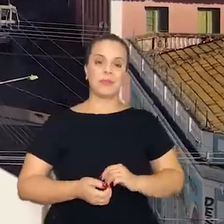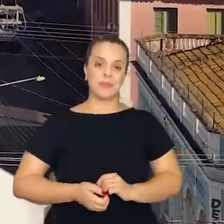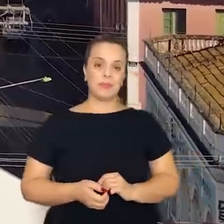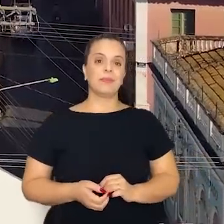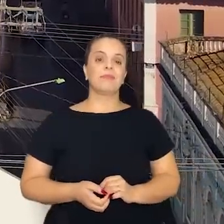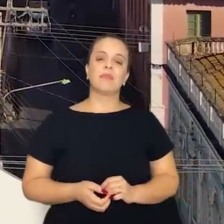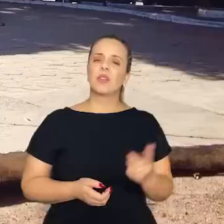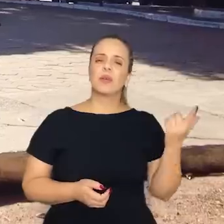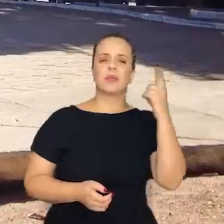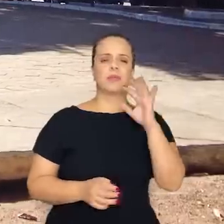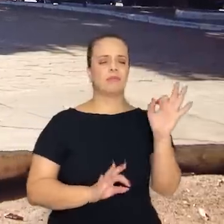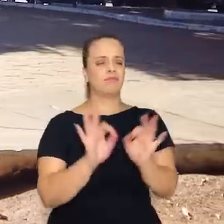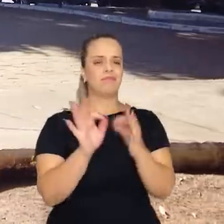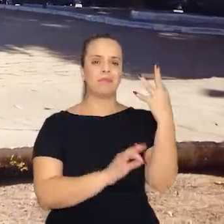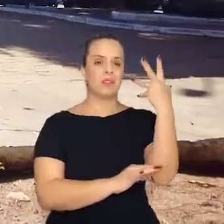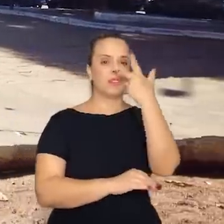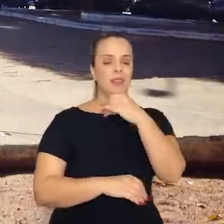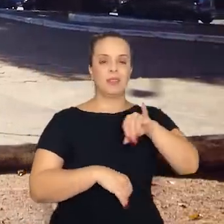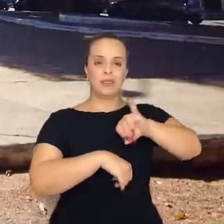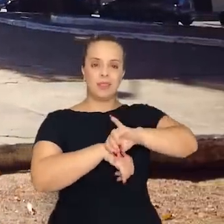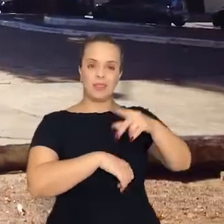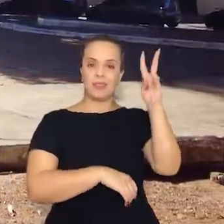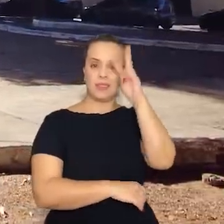essa paisagem do centro histórico de Cuiabá.